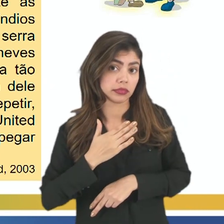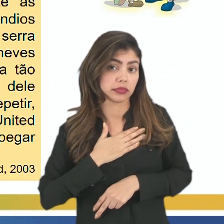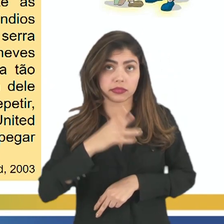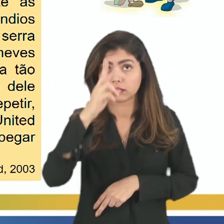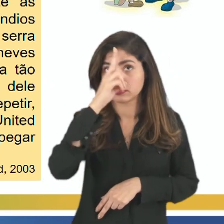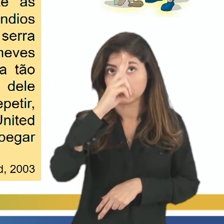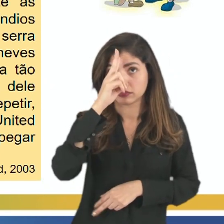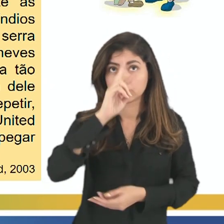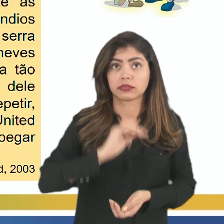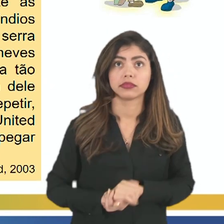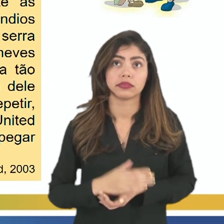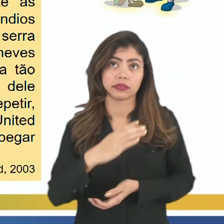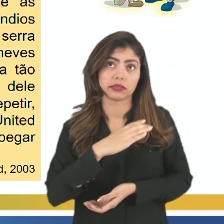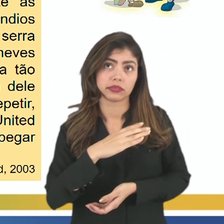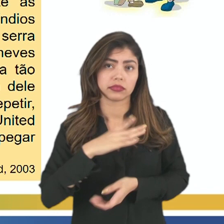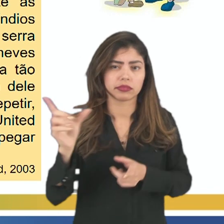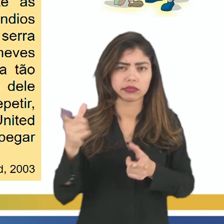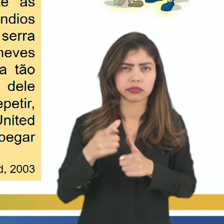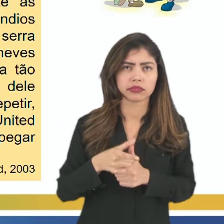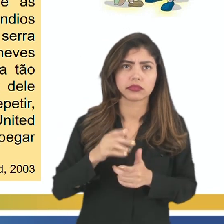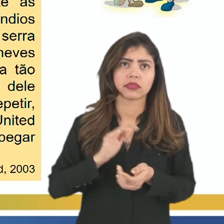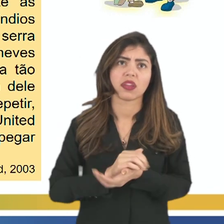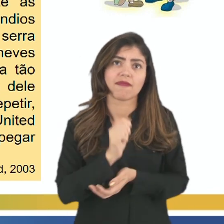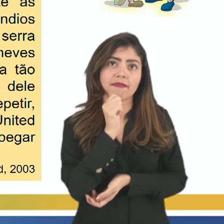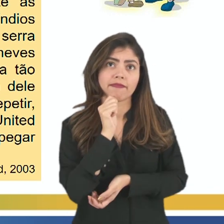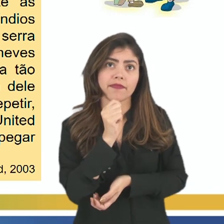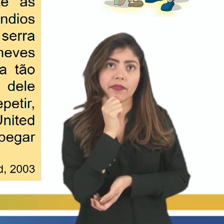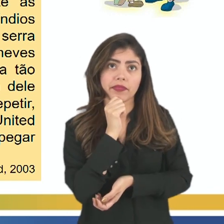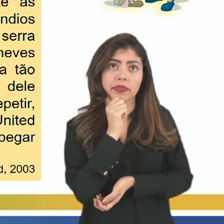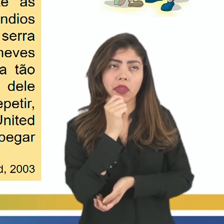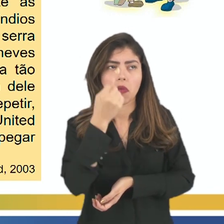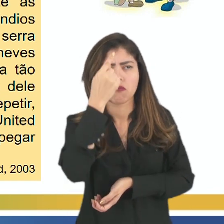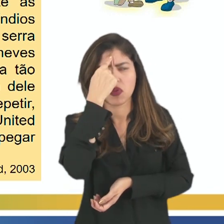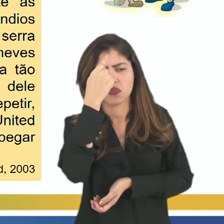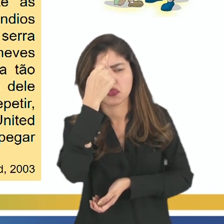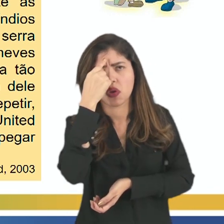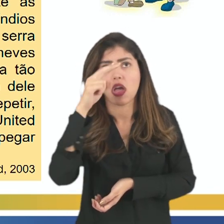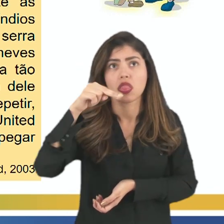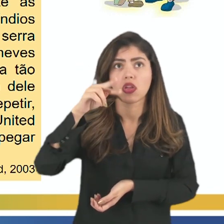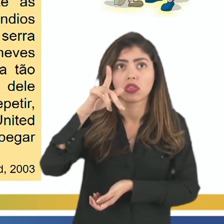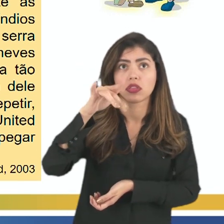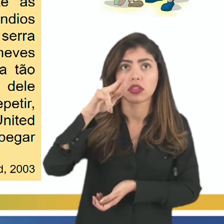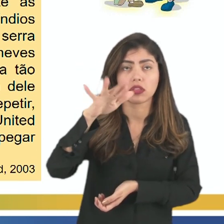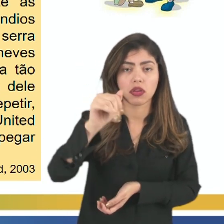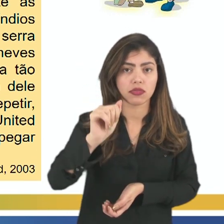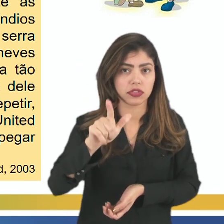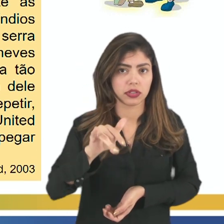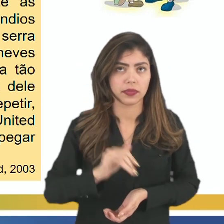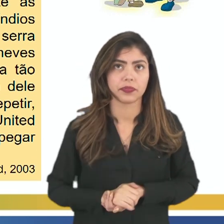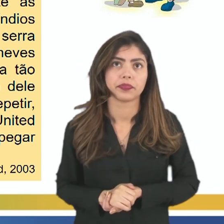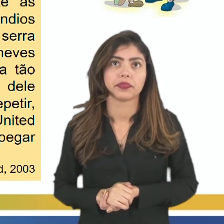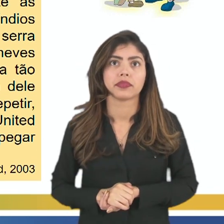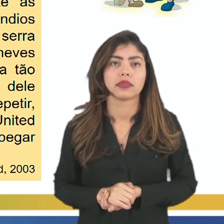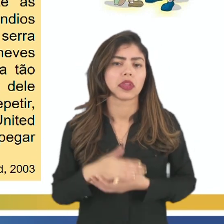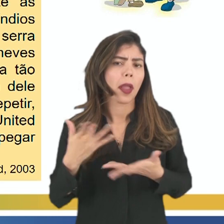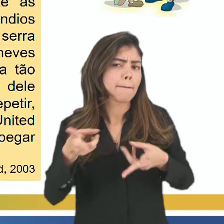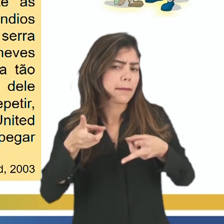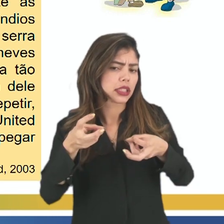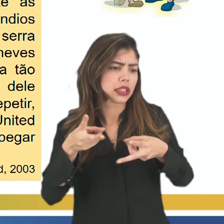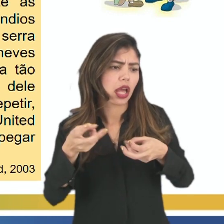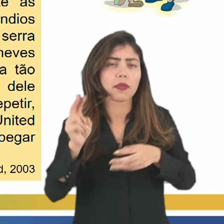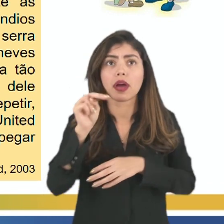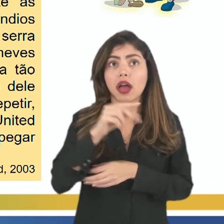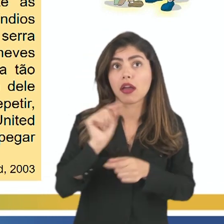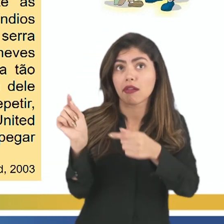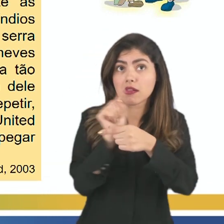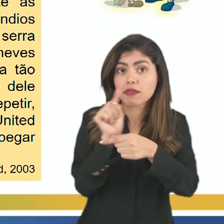minhas lembranças da cidadezinha ainda não estavam idealizadas pela nostalgia. Então perceba aí o